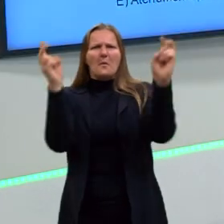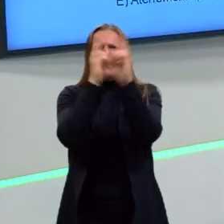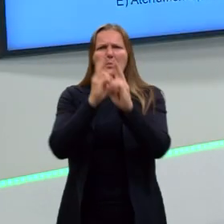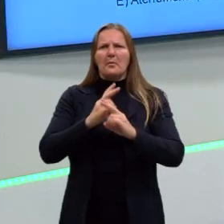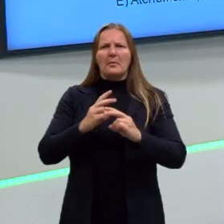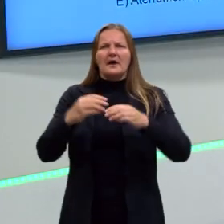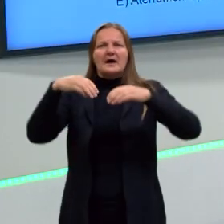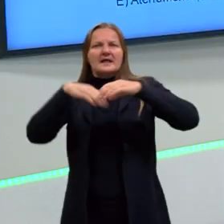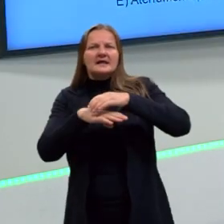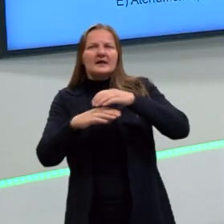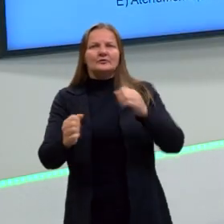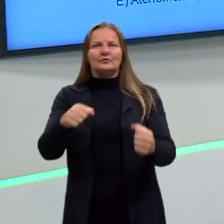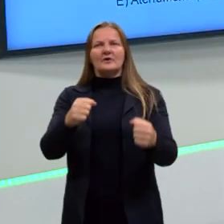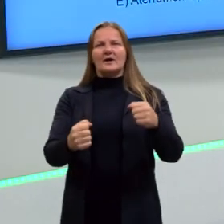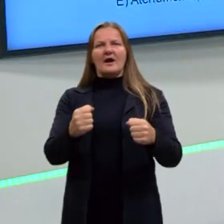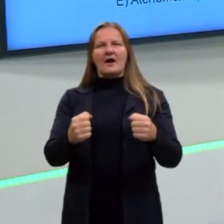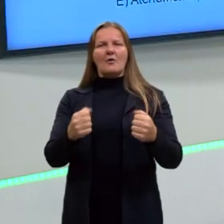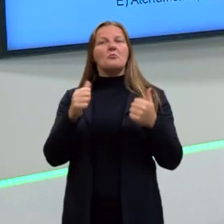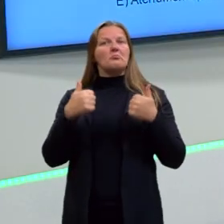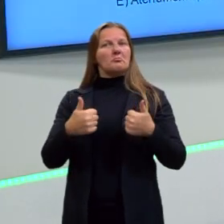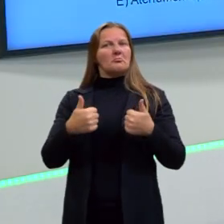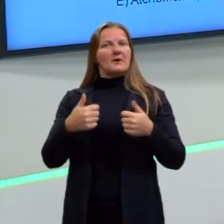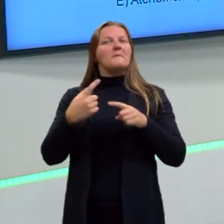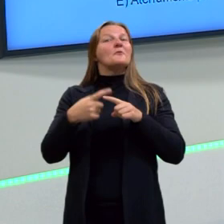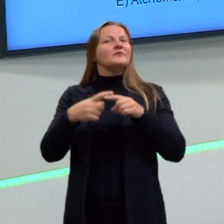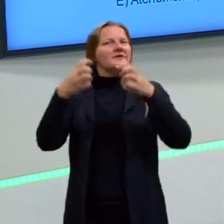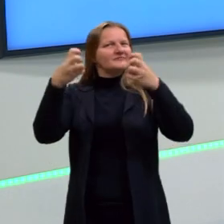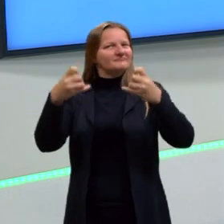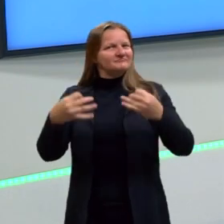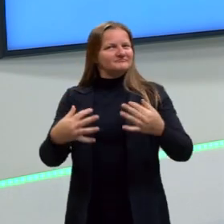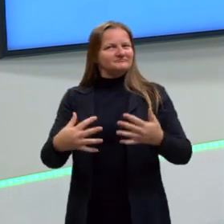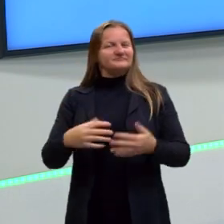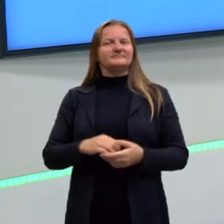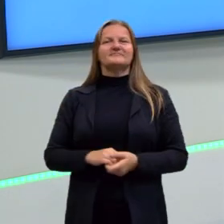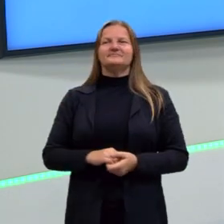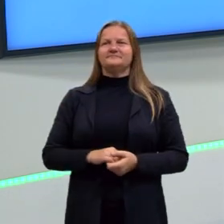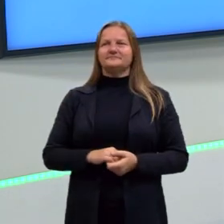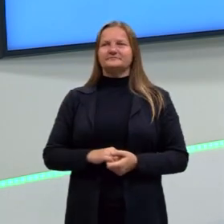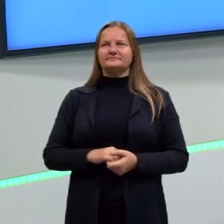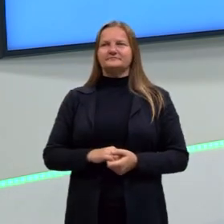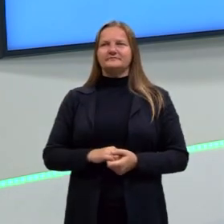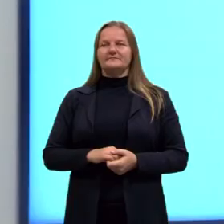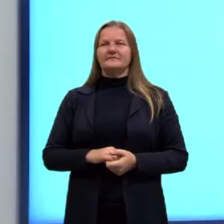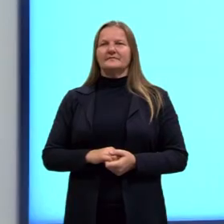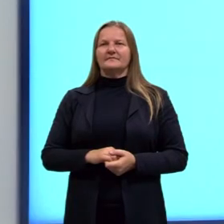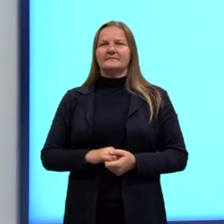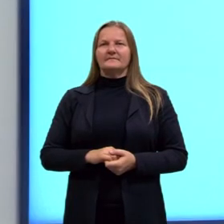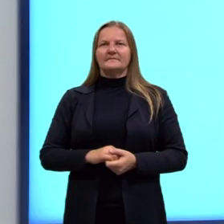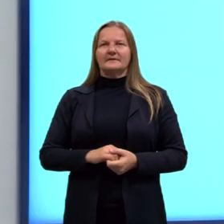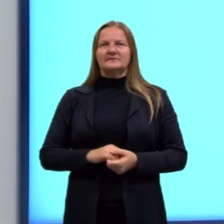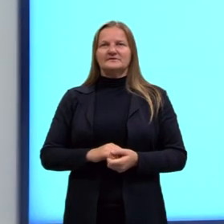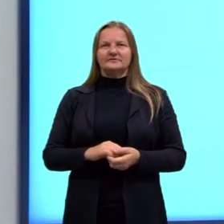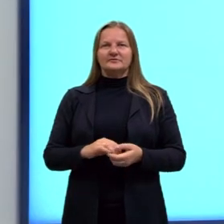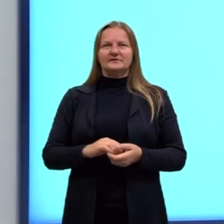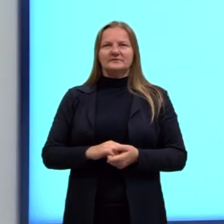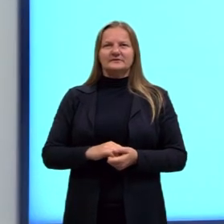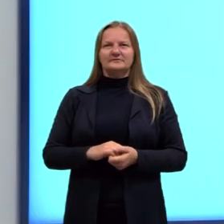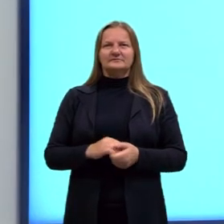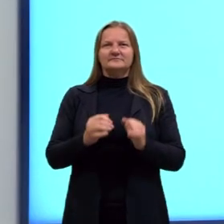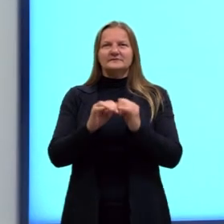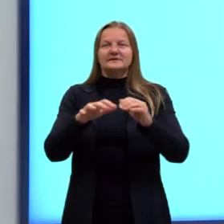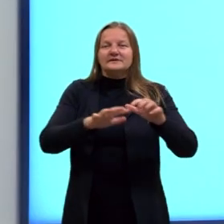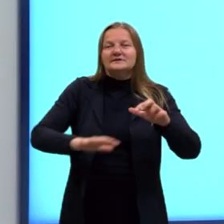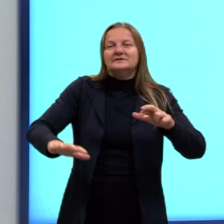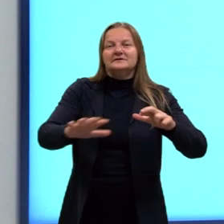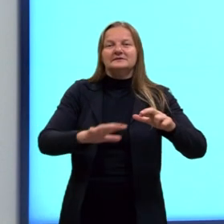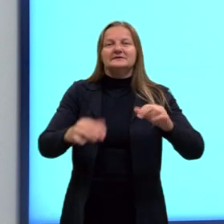carro, funciona? A gente vai entender sobre isso nessa aula. E tem a ver com o campo elétrico. Então,